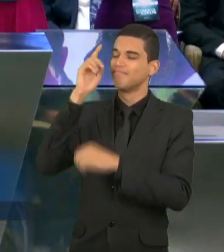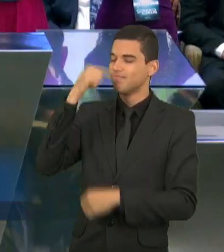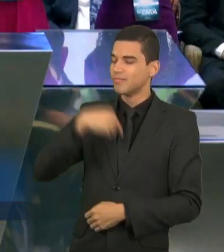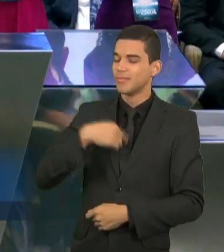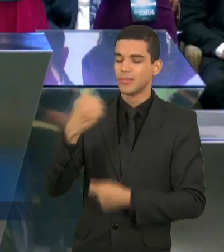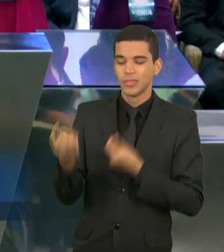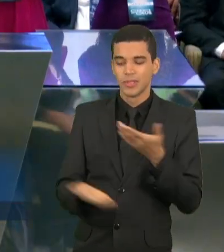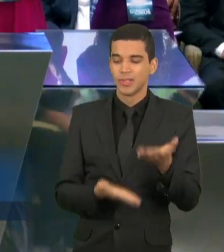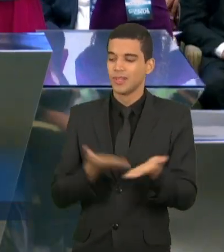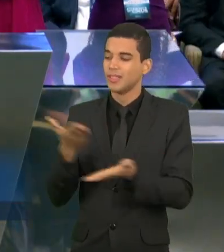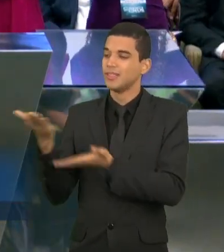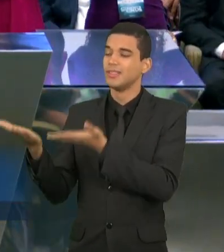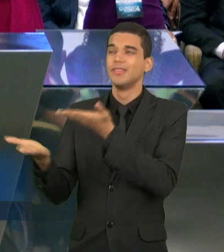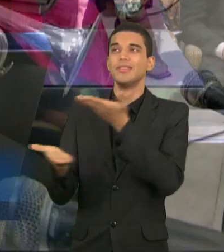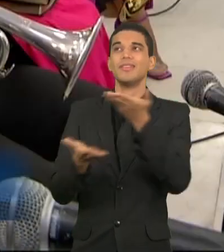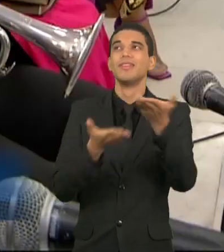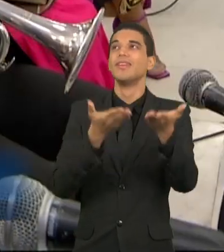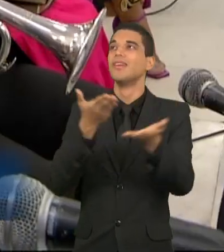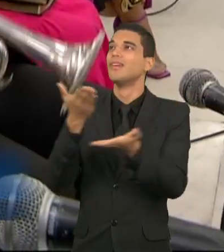exaltarei.